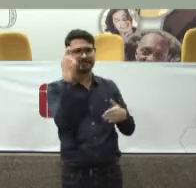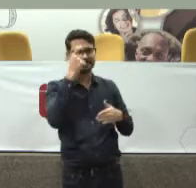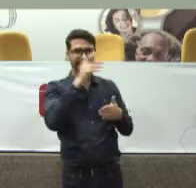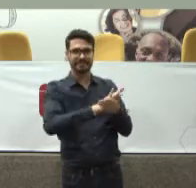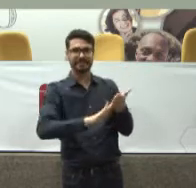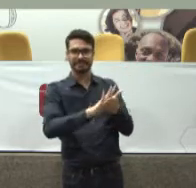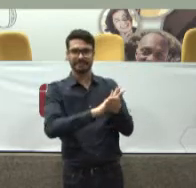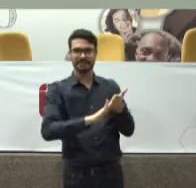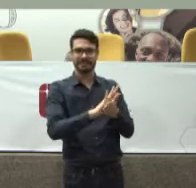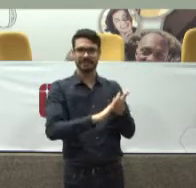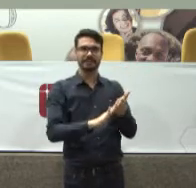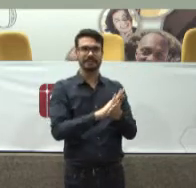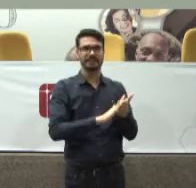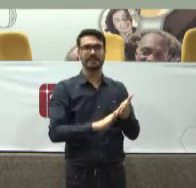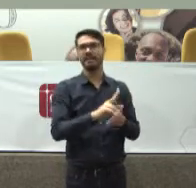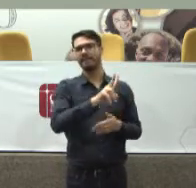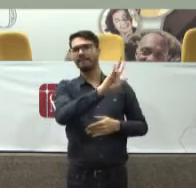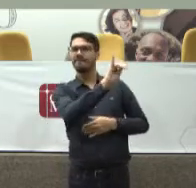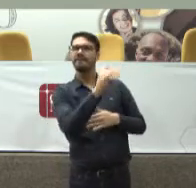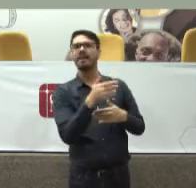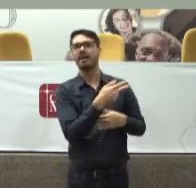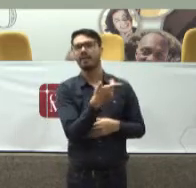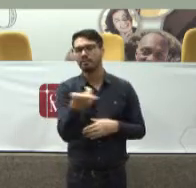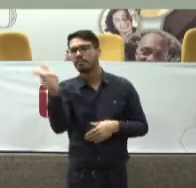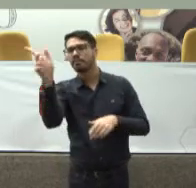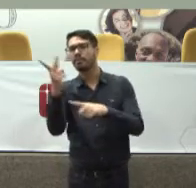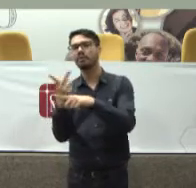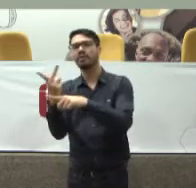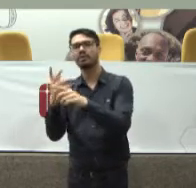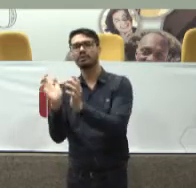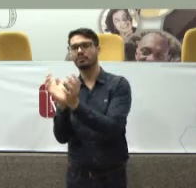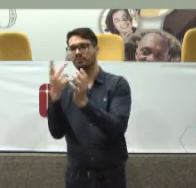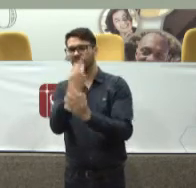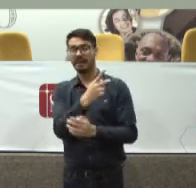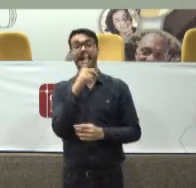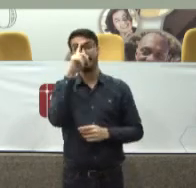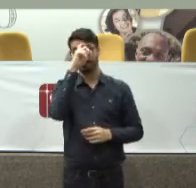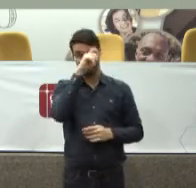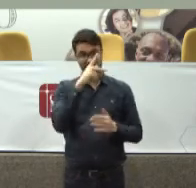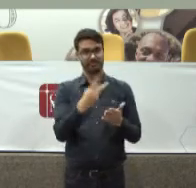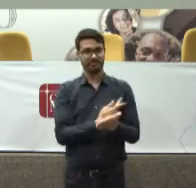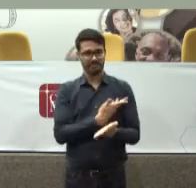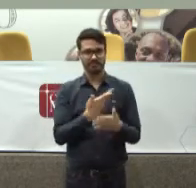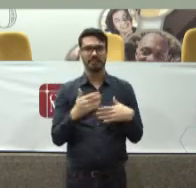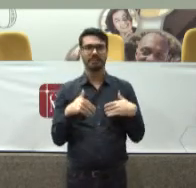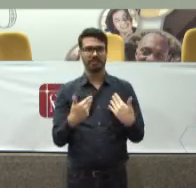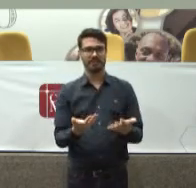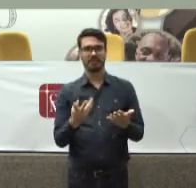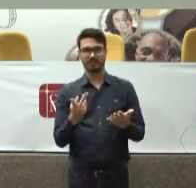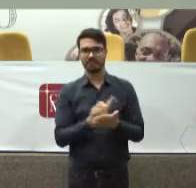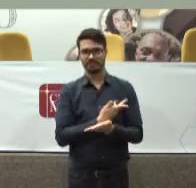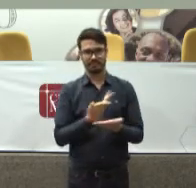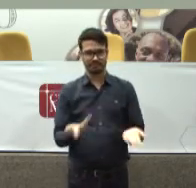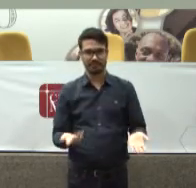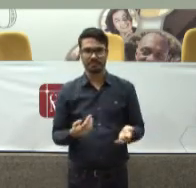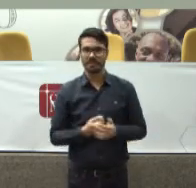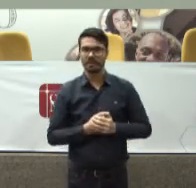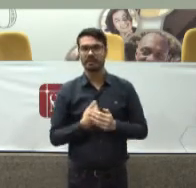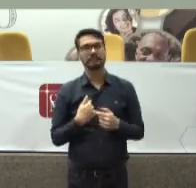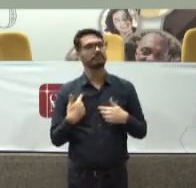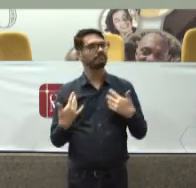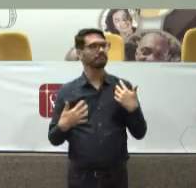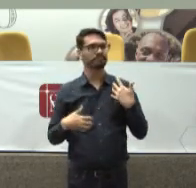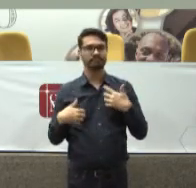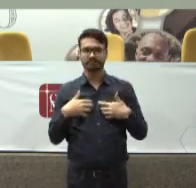tenta E não Vai procurar sua turma Quando isso É E é raro acontecer isso Mas quando isso acontece Não tem alternativa Que você não